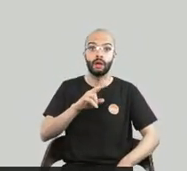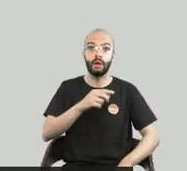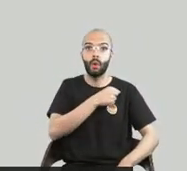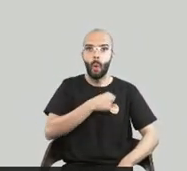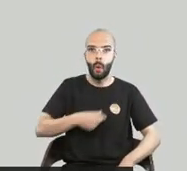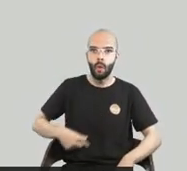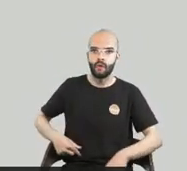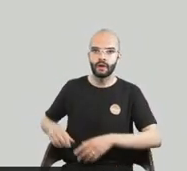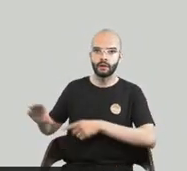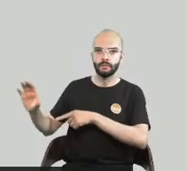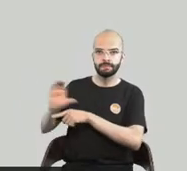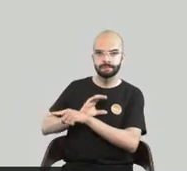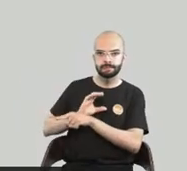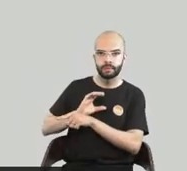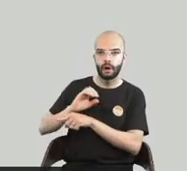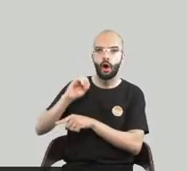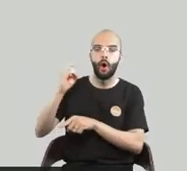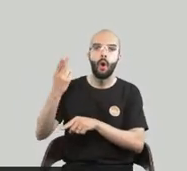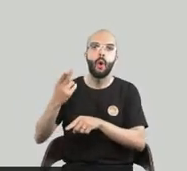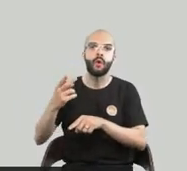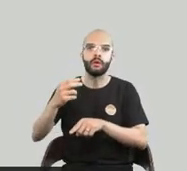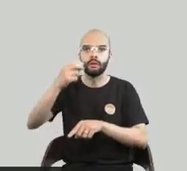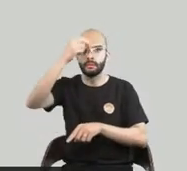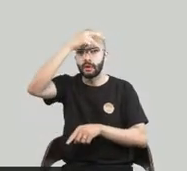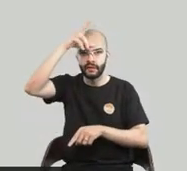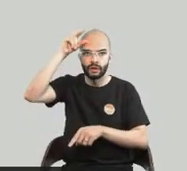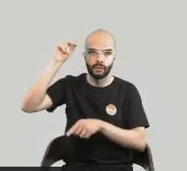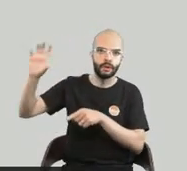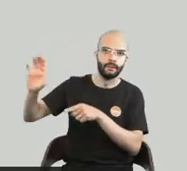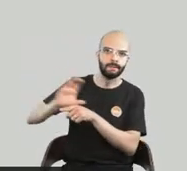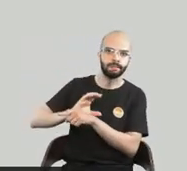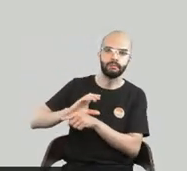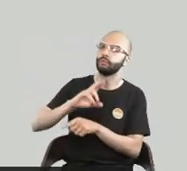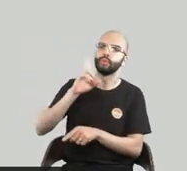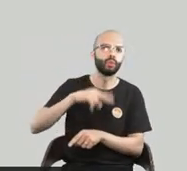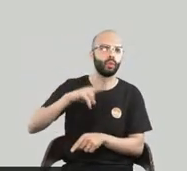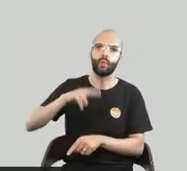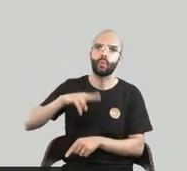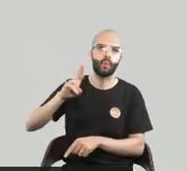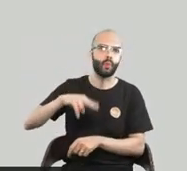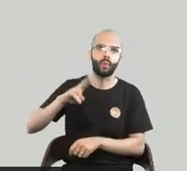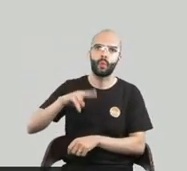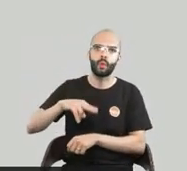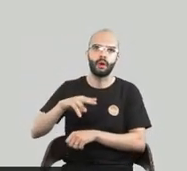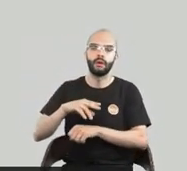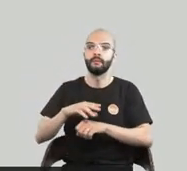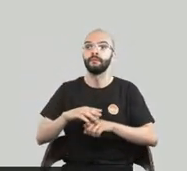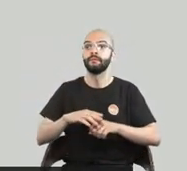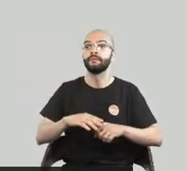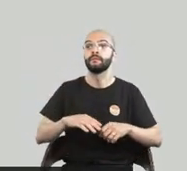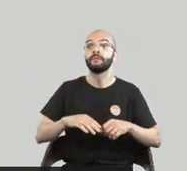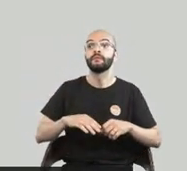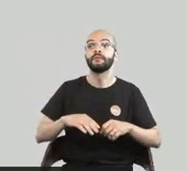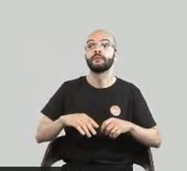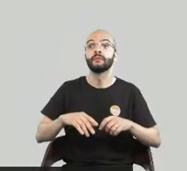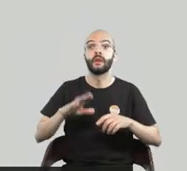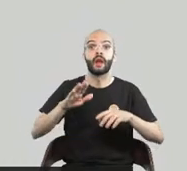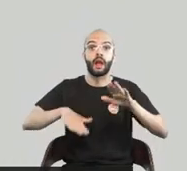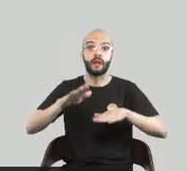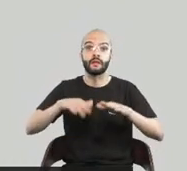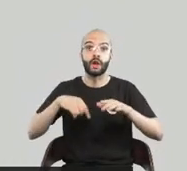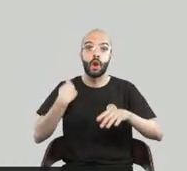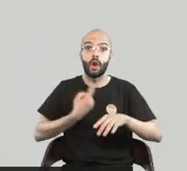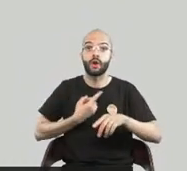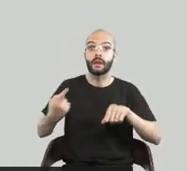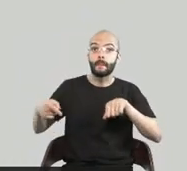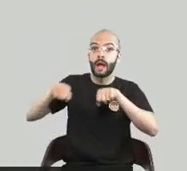ou é verba própria quando a gente quer investir para levar isso para a comunidade surda ou a gente conta com a parceria da editora